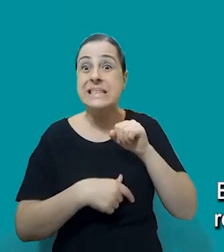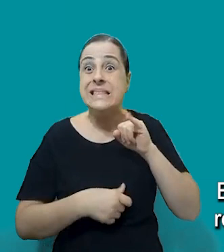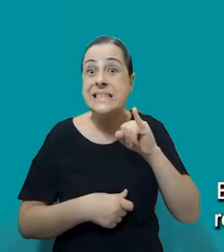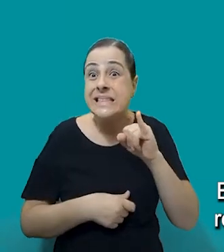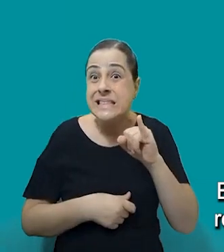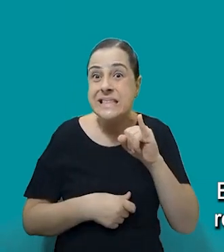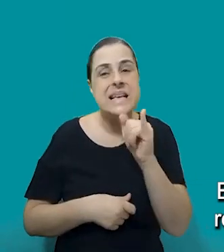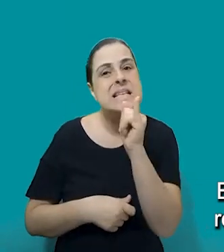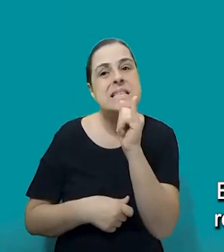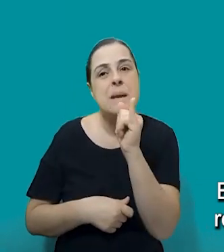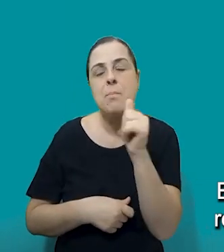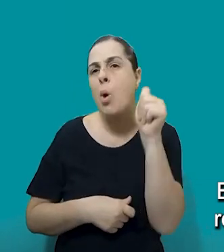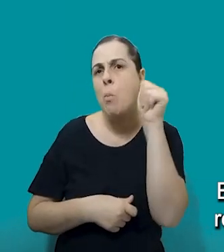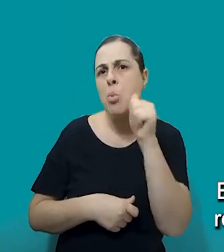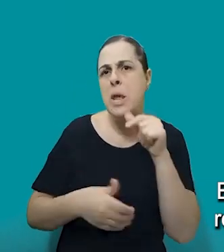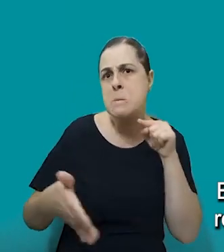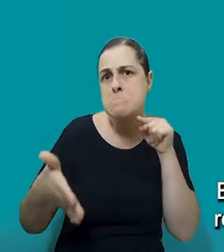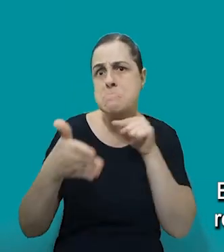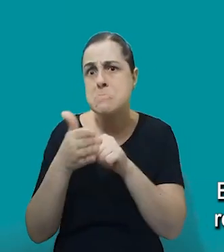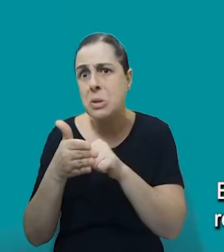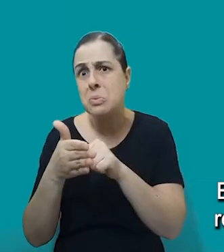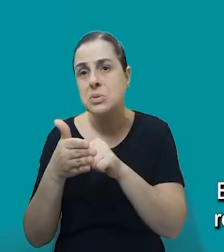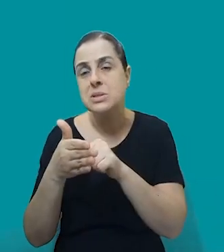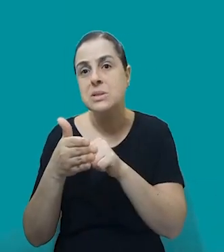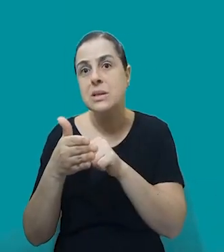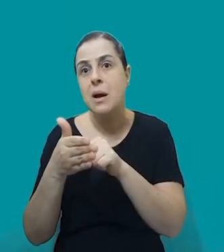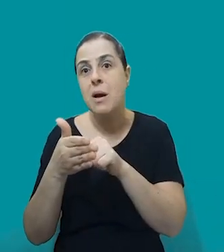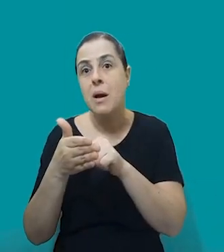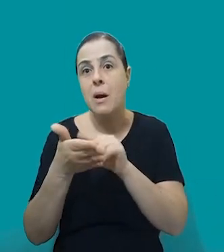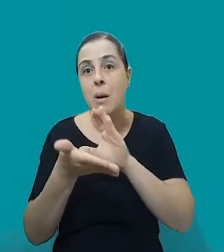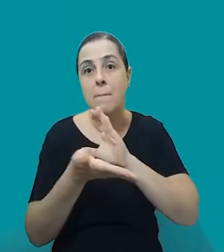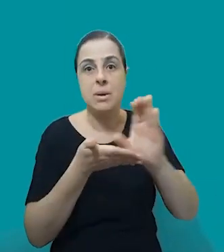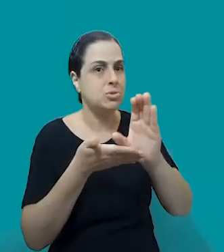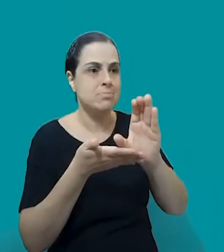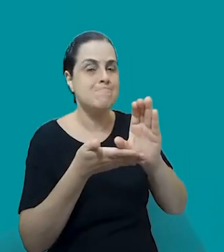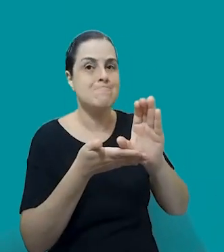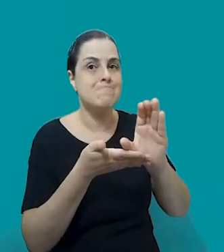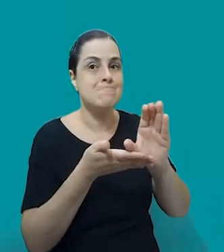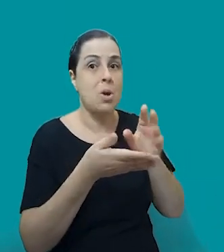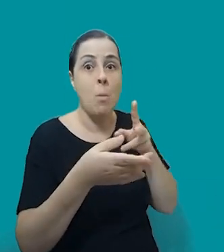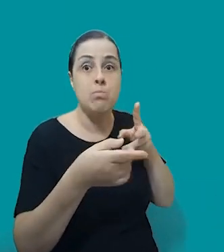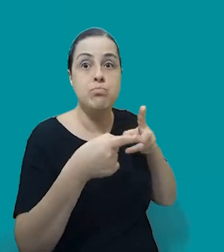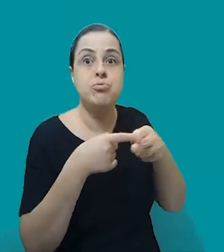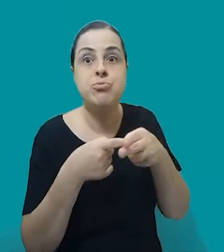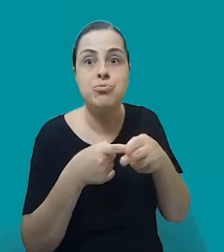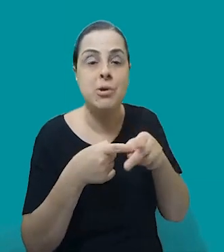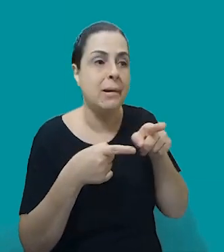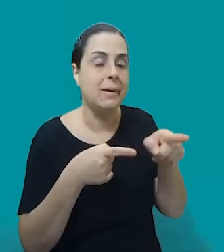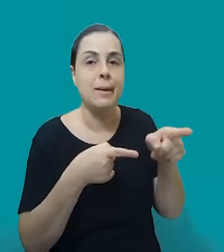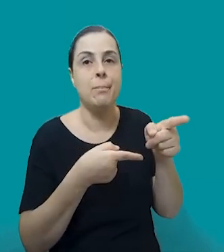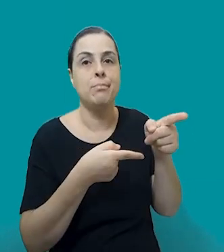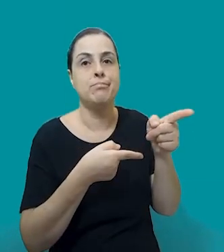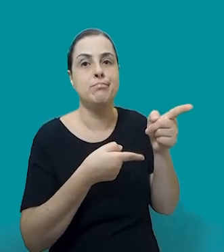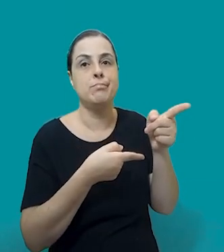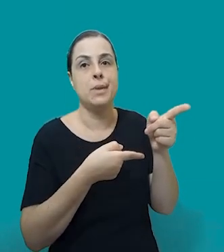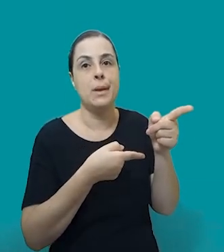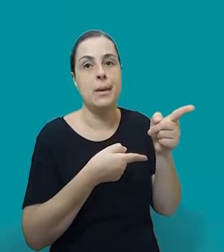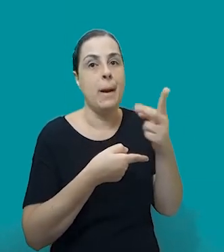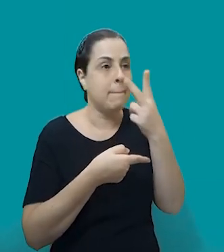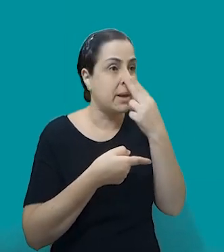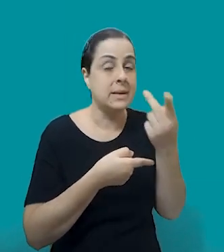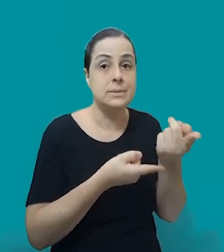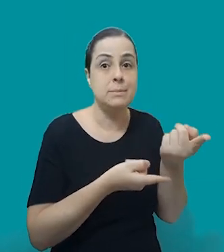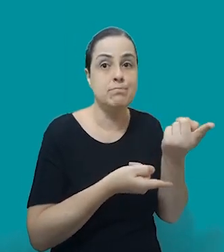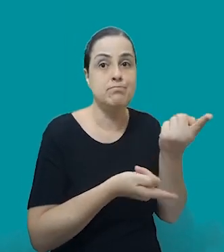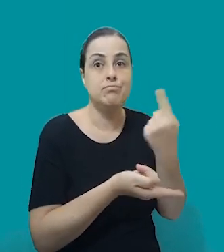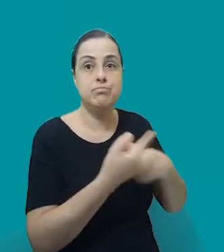acho que um caso muito emblemático em relação à esporte é o da Joana Maranhão. A Joana Maranhão foi uma nadadora, né? Brasileira. E ela, depois